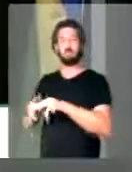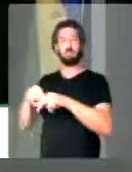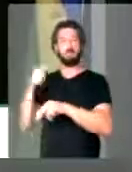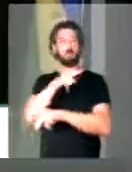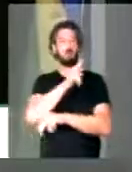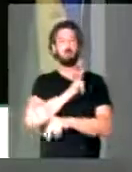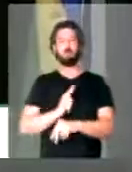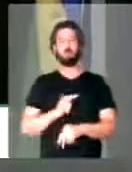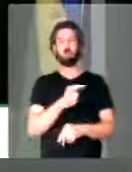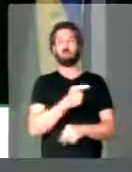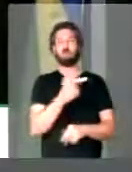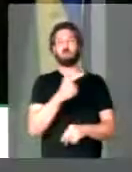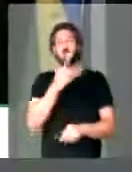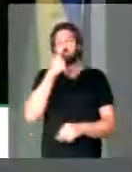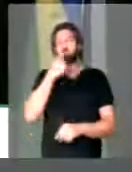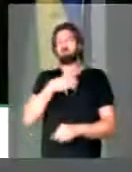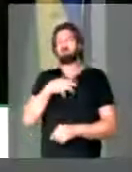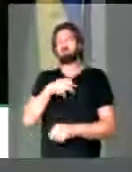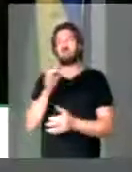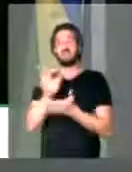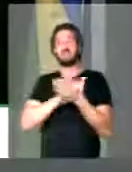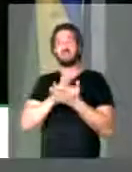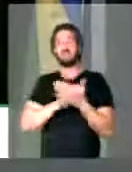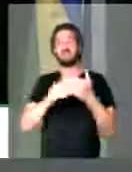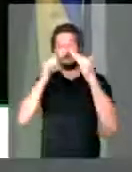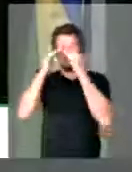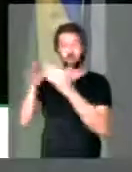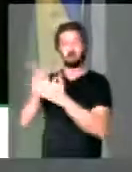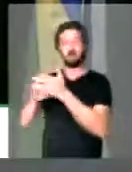não tem um mínimo de sensibilidade e nem de respeito.